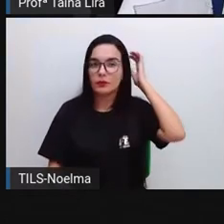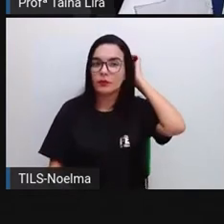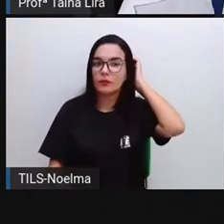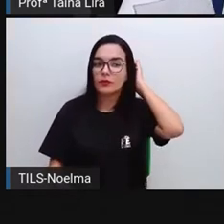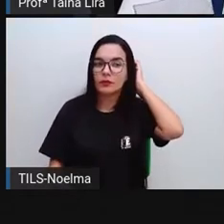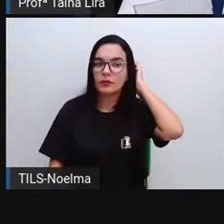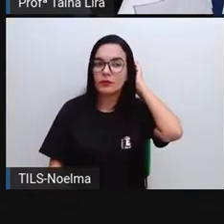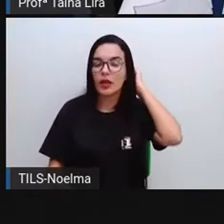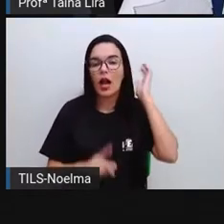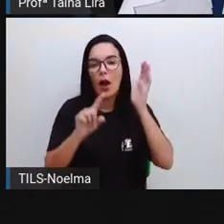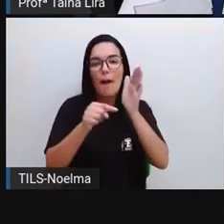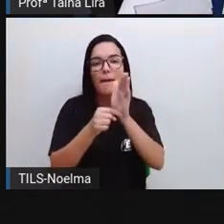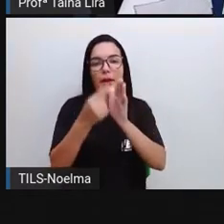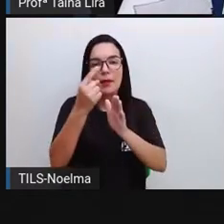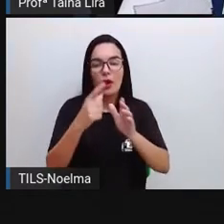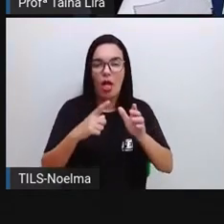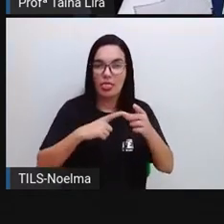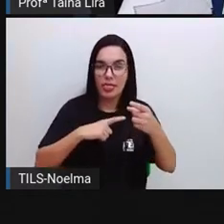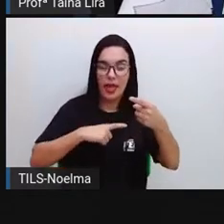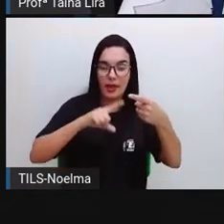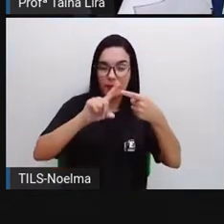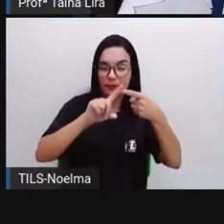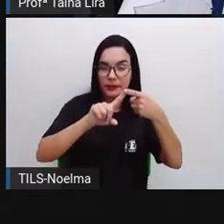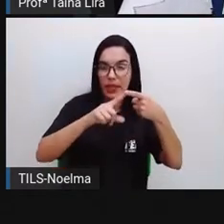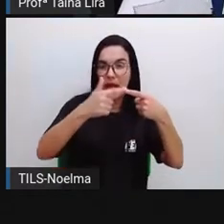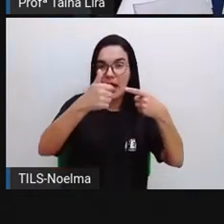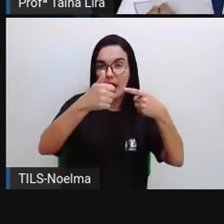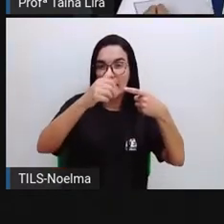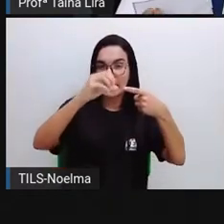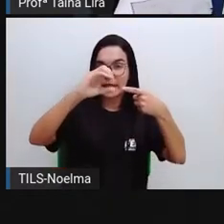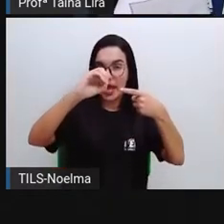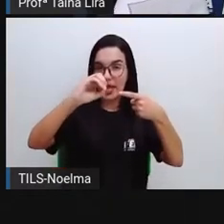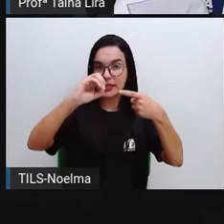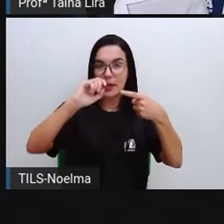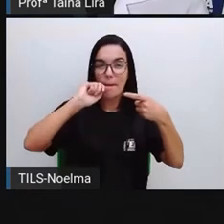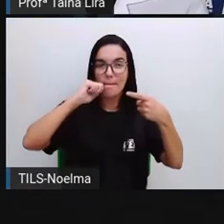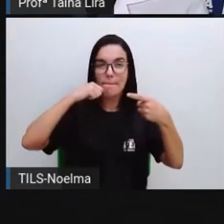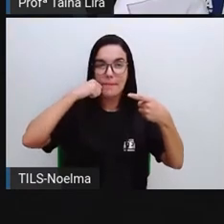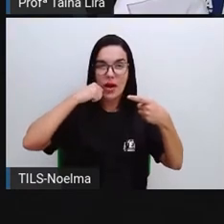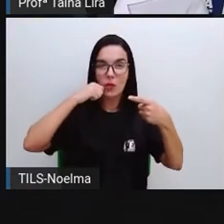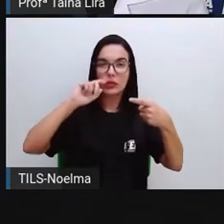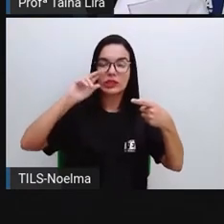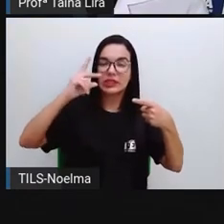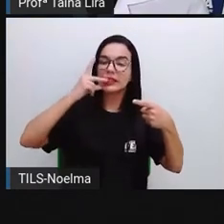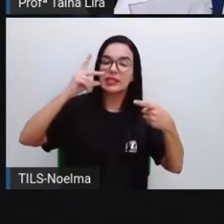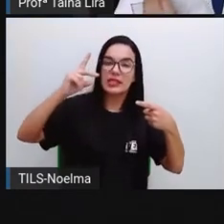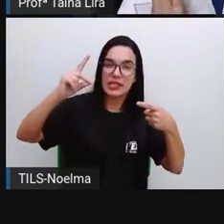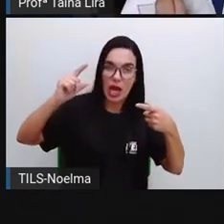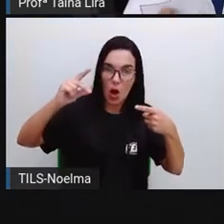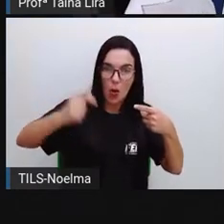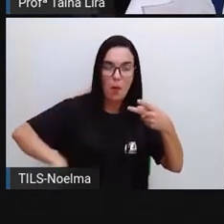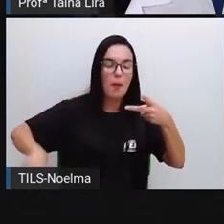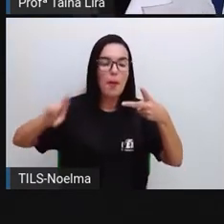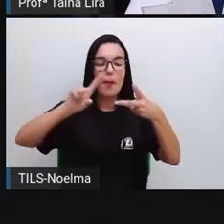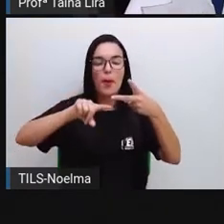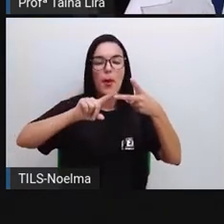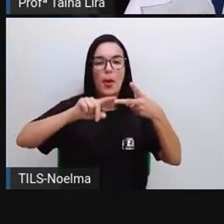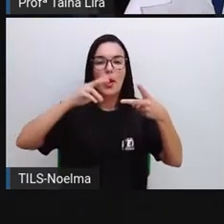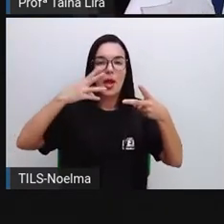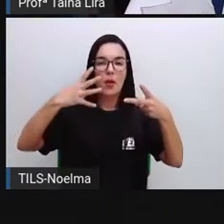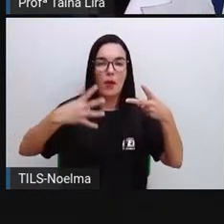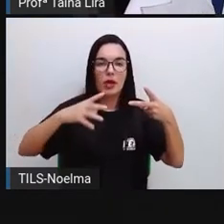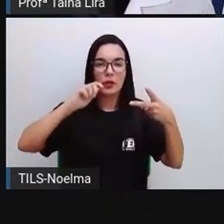Então, primeiro, a gente juntou aqui, ó, 10 pães franceses e 4